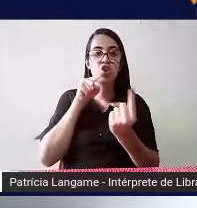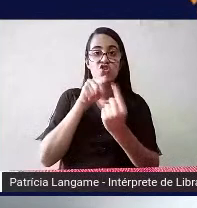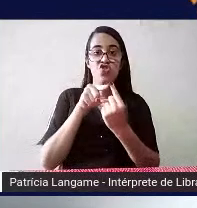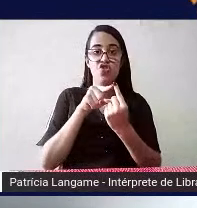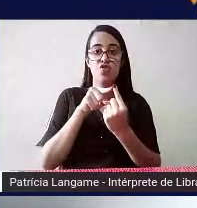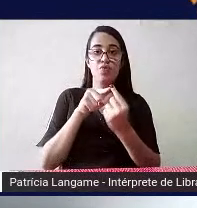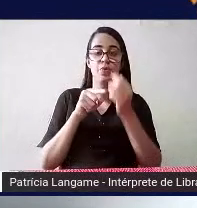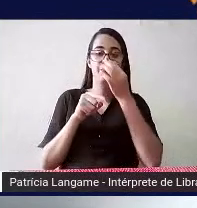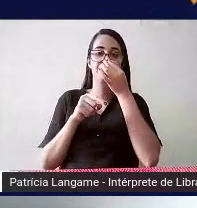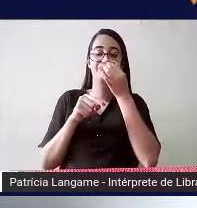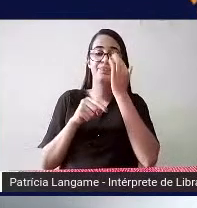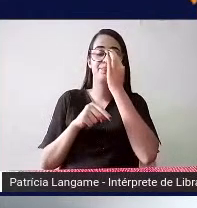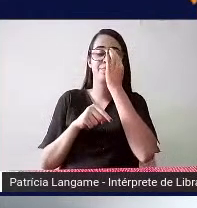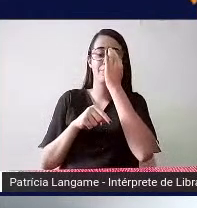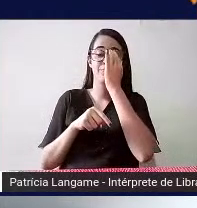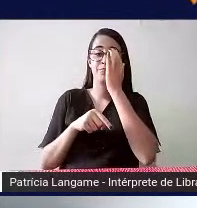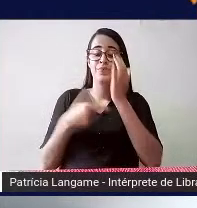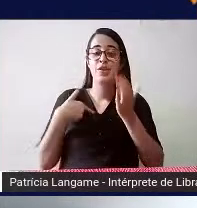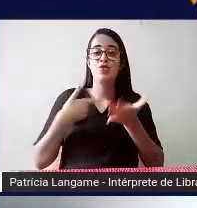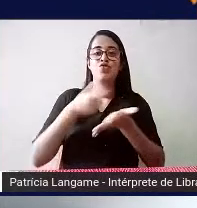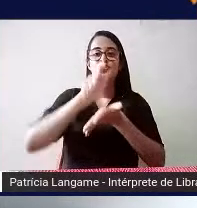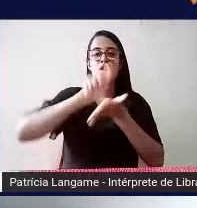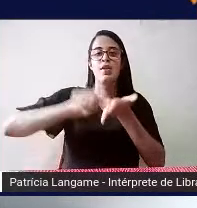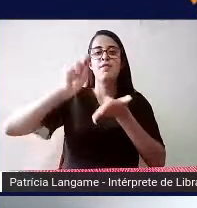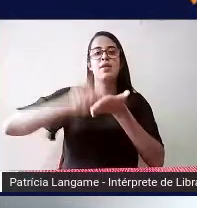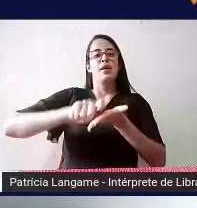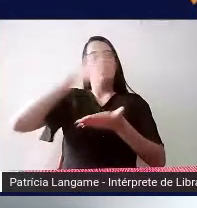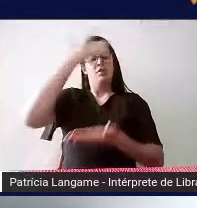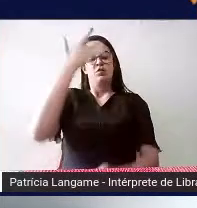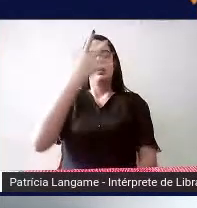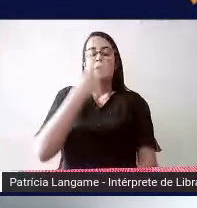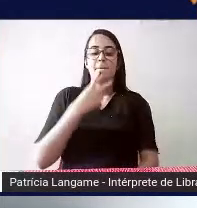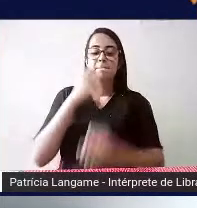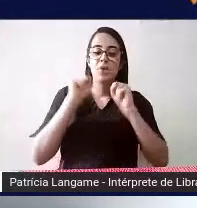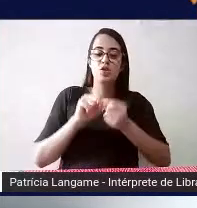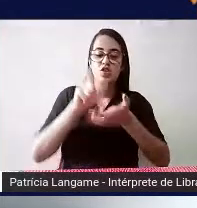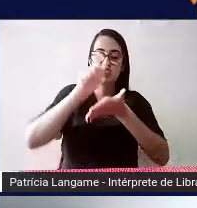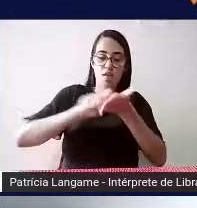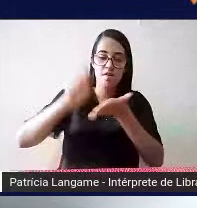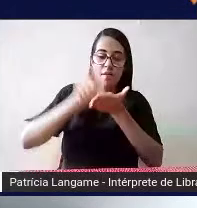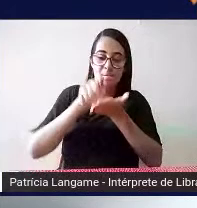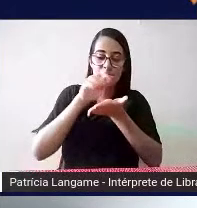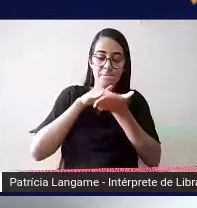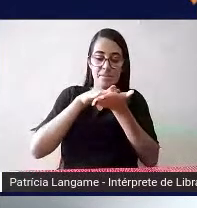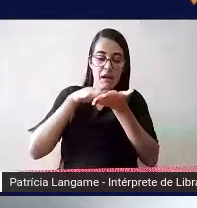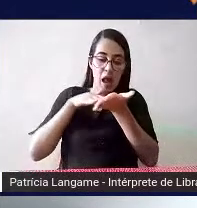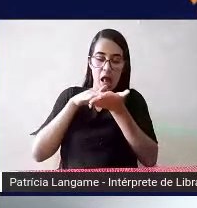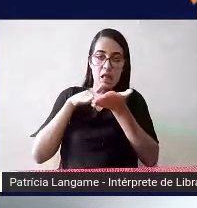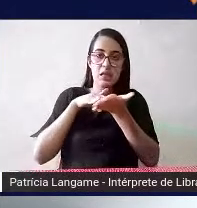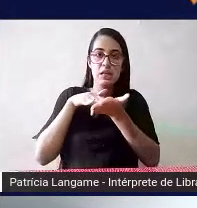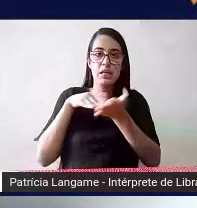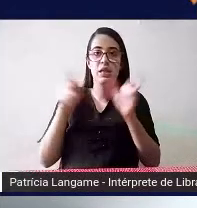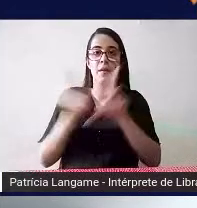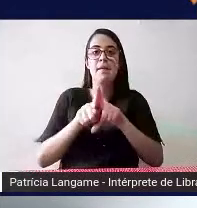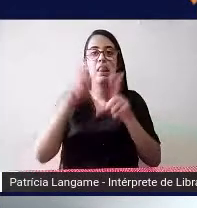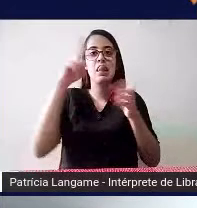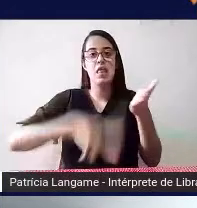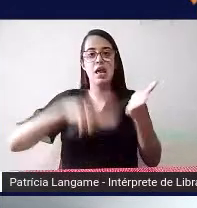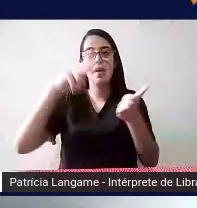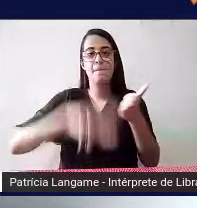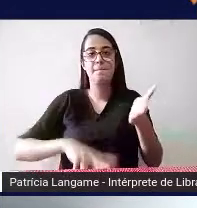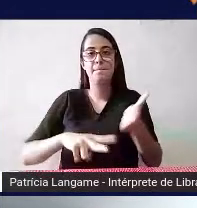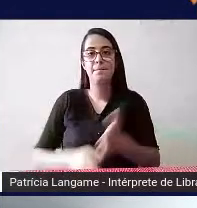tanto escrever que a pessoa cega possa escrever em Braille quanto ler também por fim o Soroban